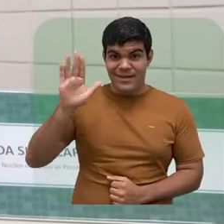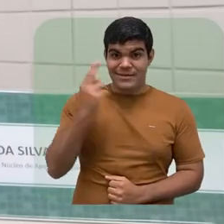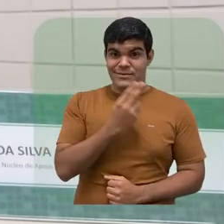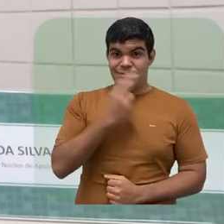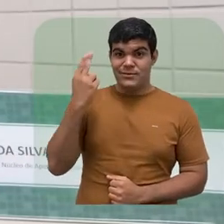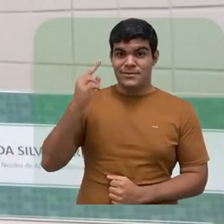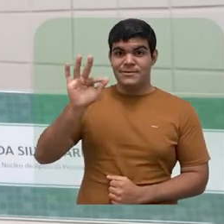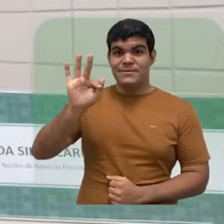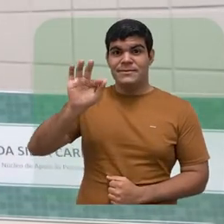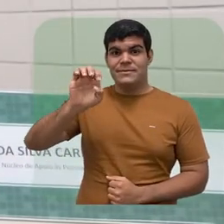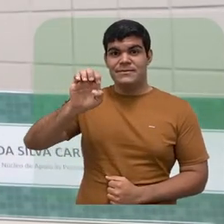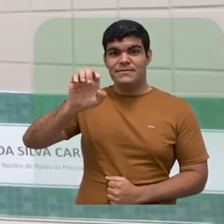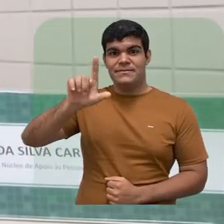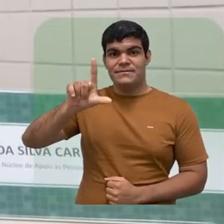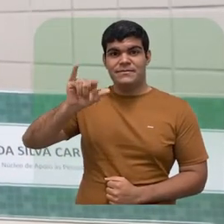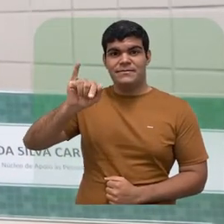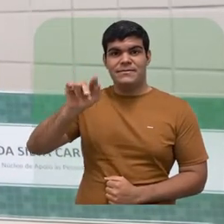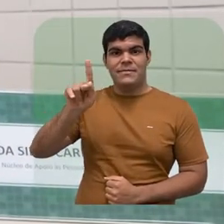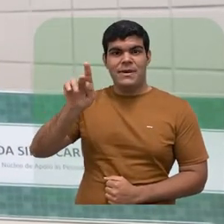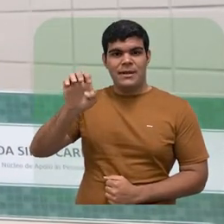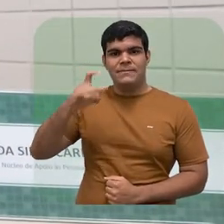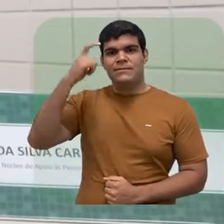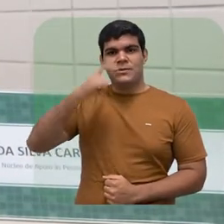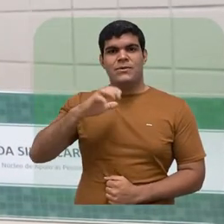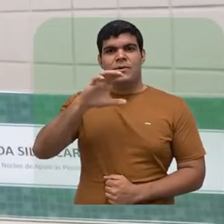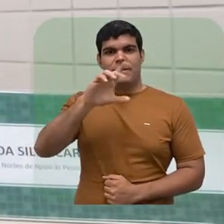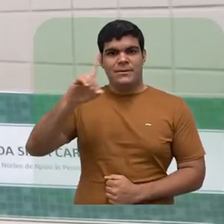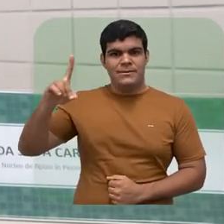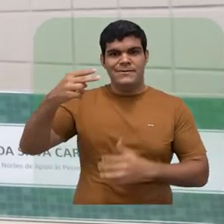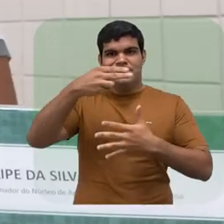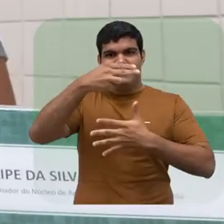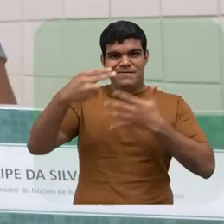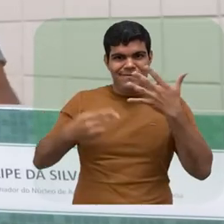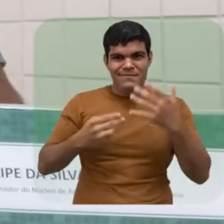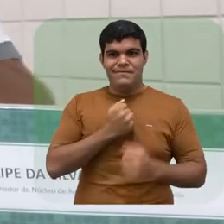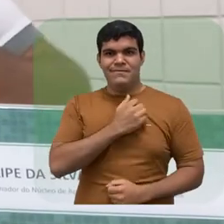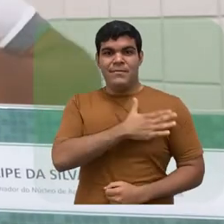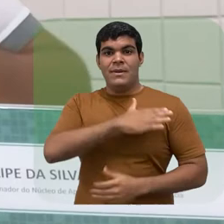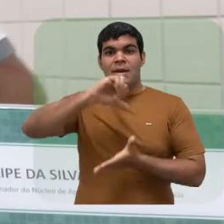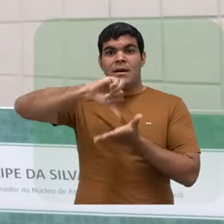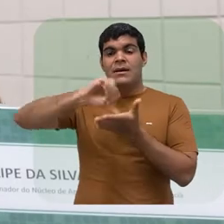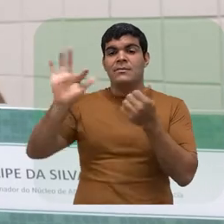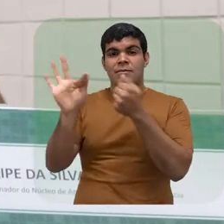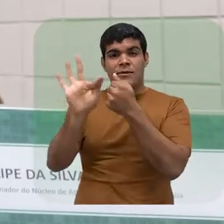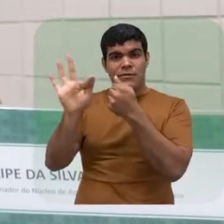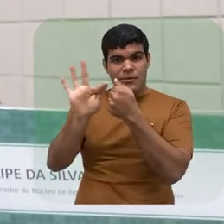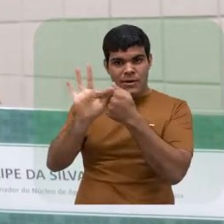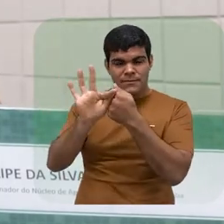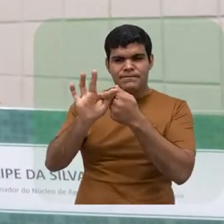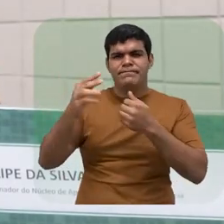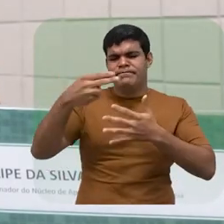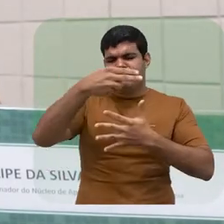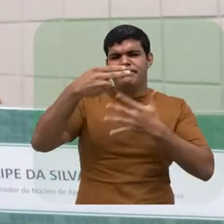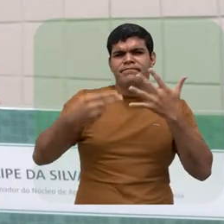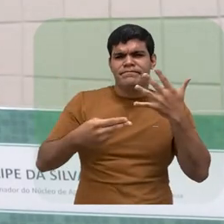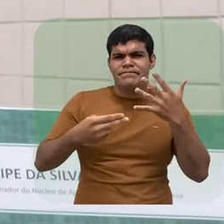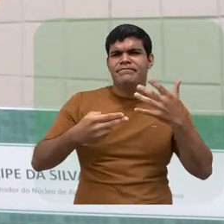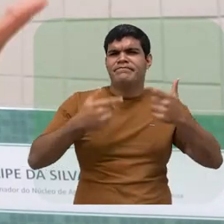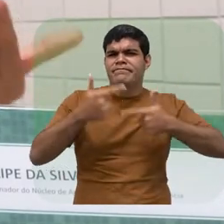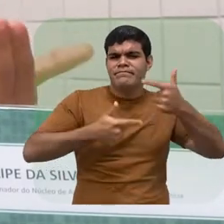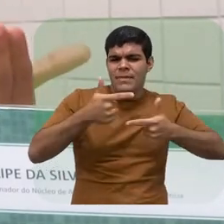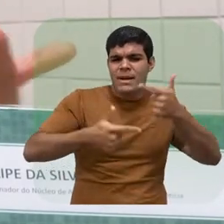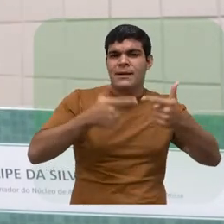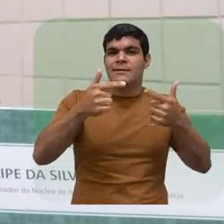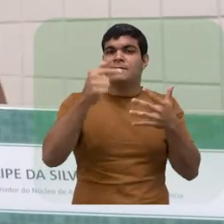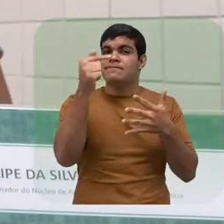Olá pessoal, eu sou o Felipe, coordenador do NAPNI aqui do Campus Afogados. O NAPNI em nosso campus tem atuado em diversas frentes com algumas